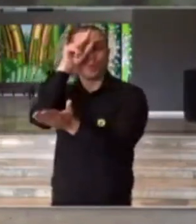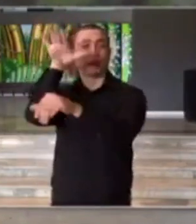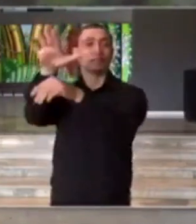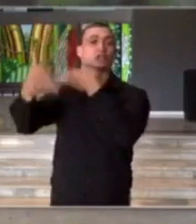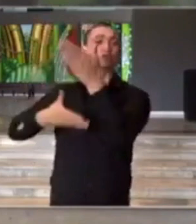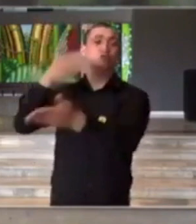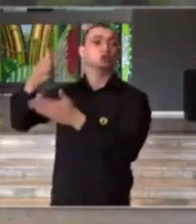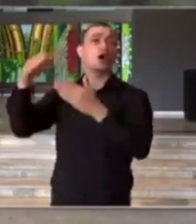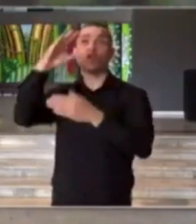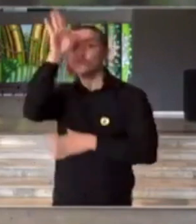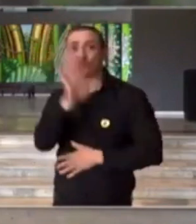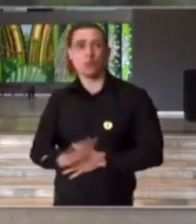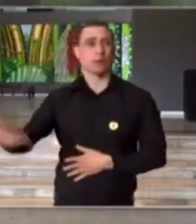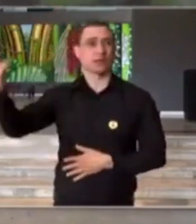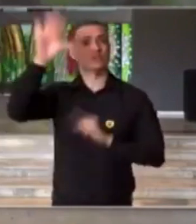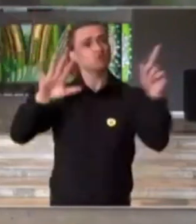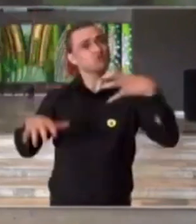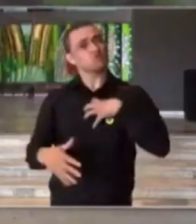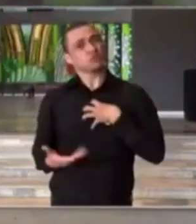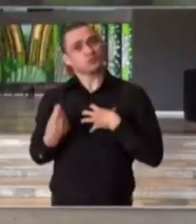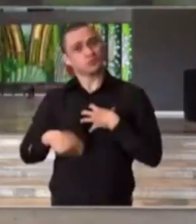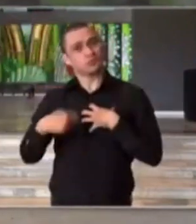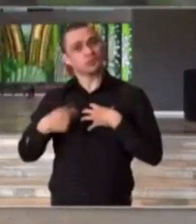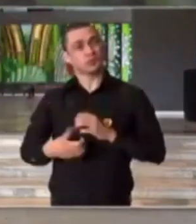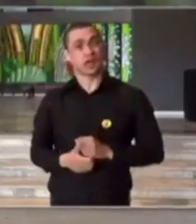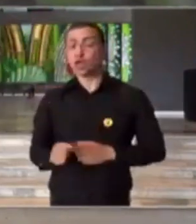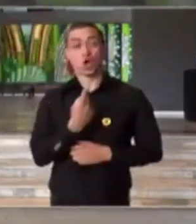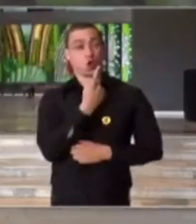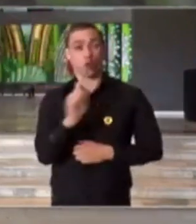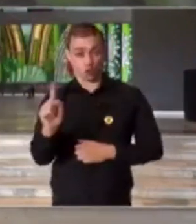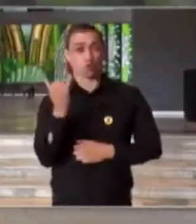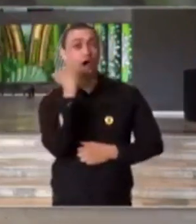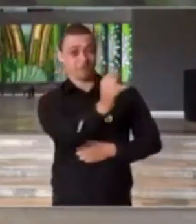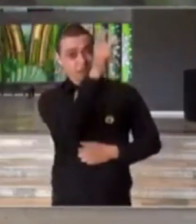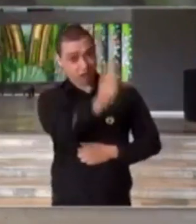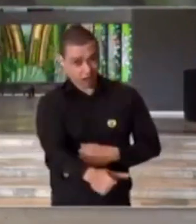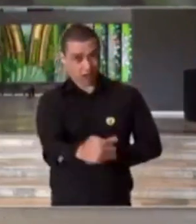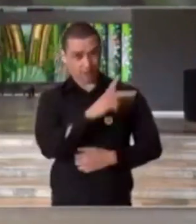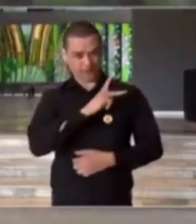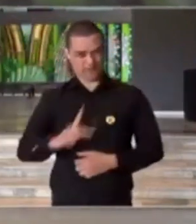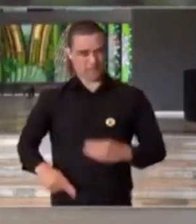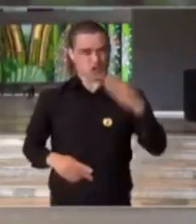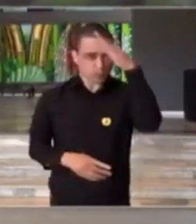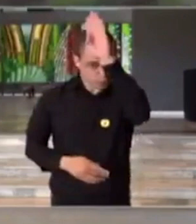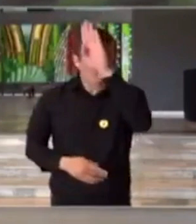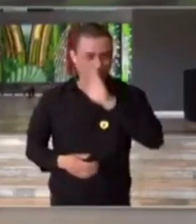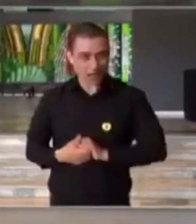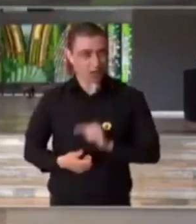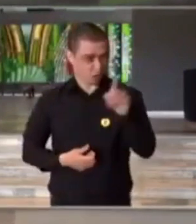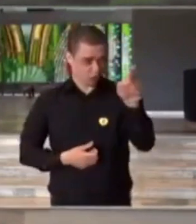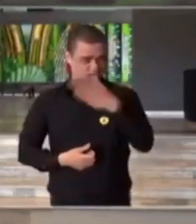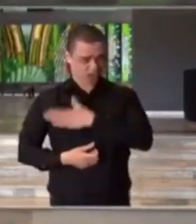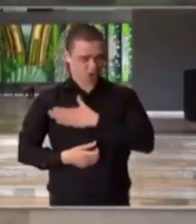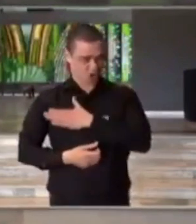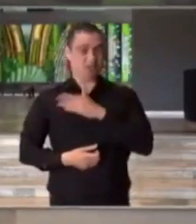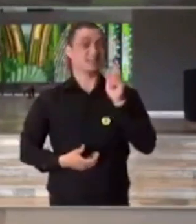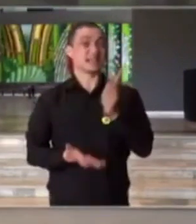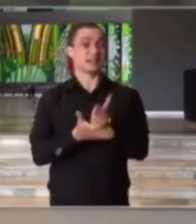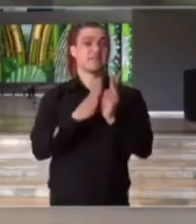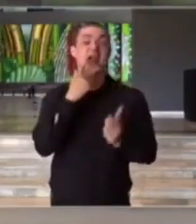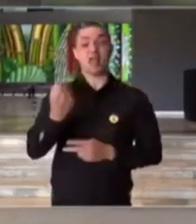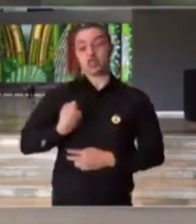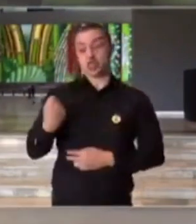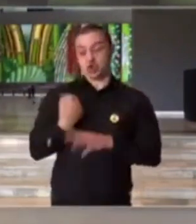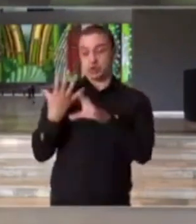em todo o país. E por fim, presidente Bolsonaro, o senhor que gosta de tratar tudo como